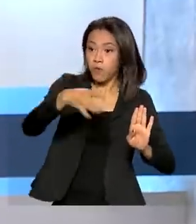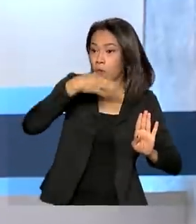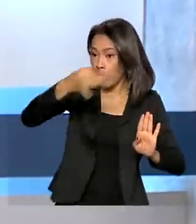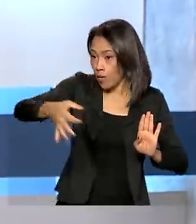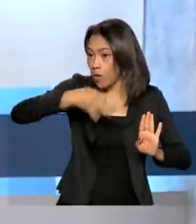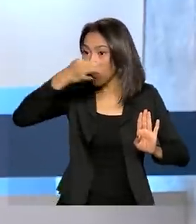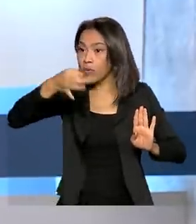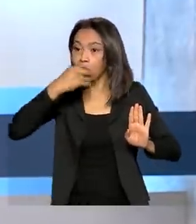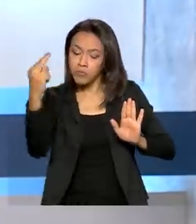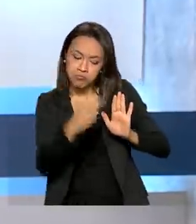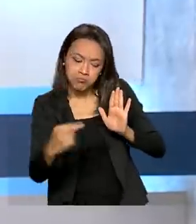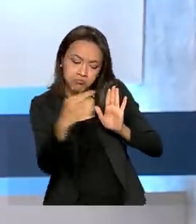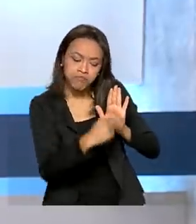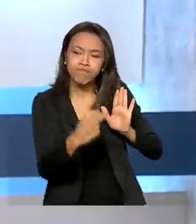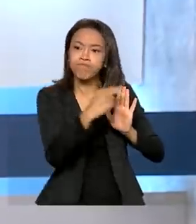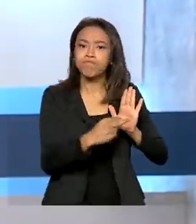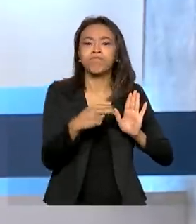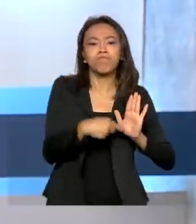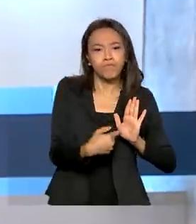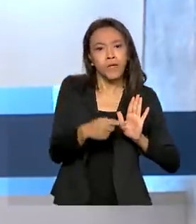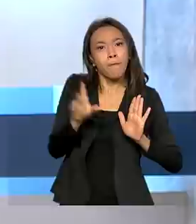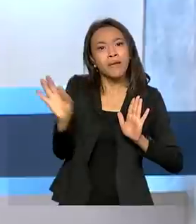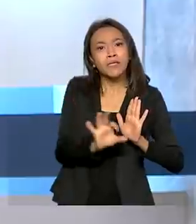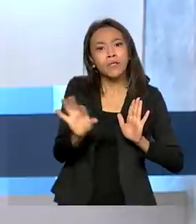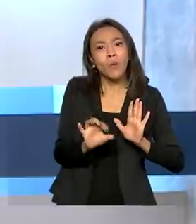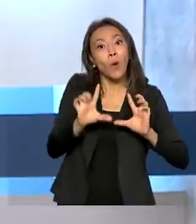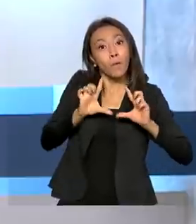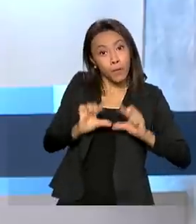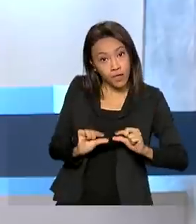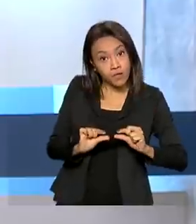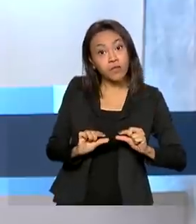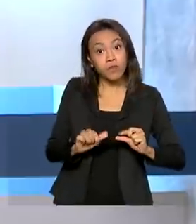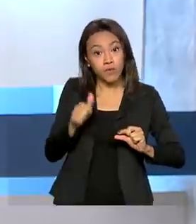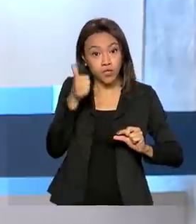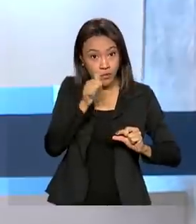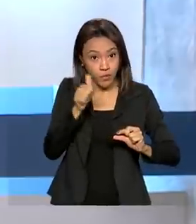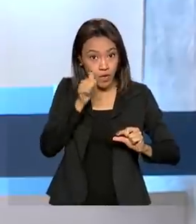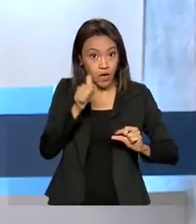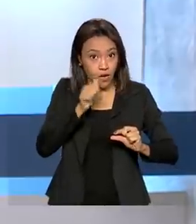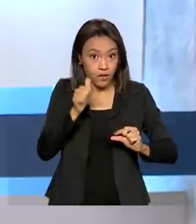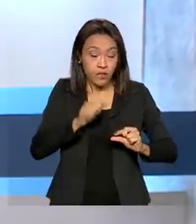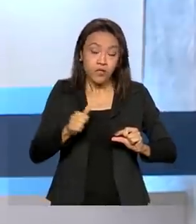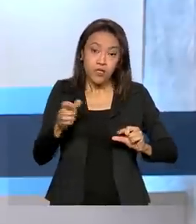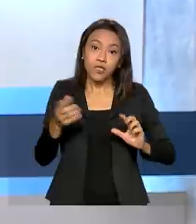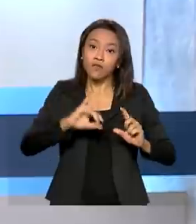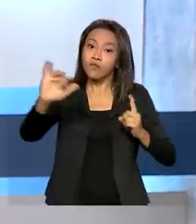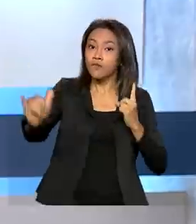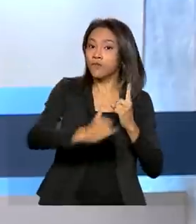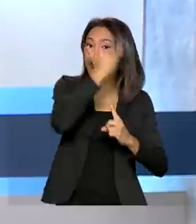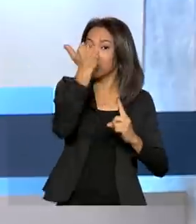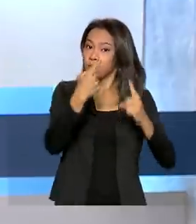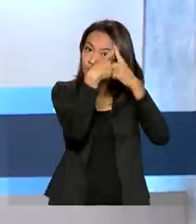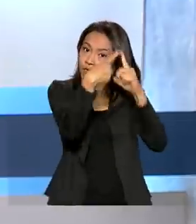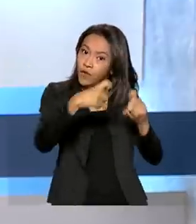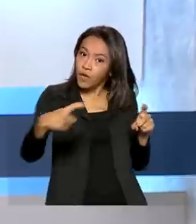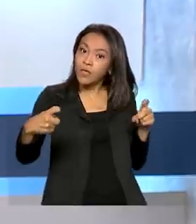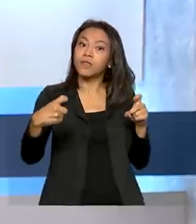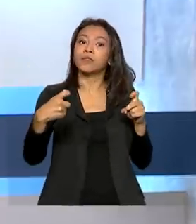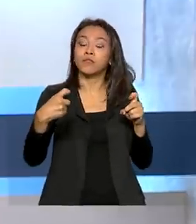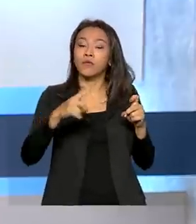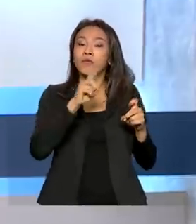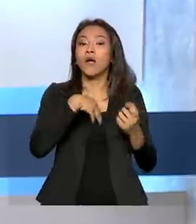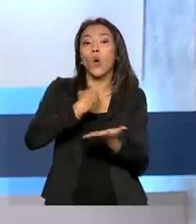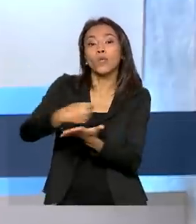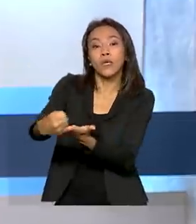item que exige percentual mínimo de mão de obra formada por mulheres vítimas de violência doméstica nas contratações públicas de